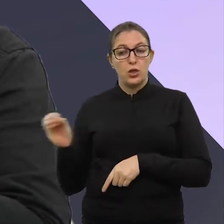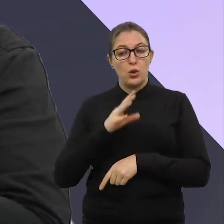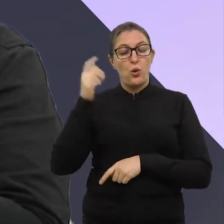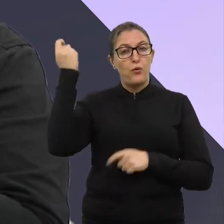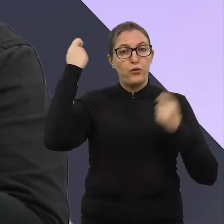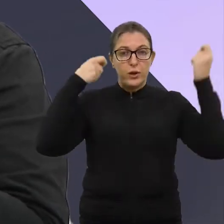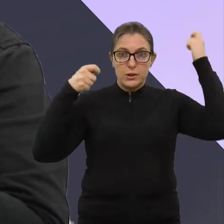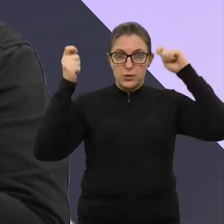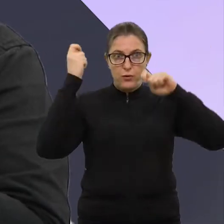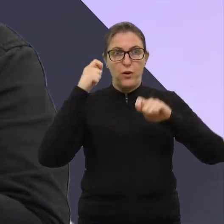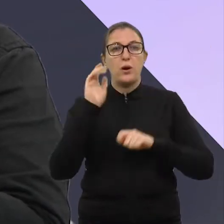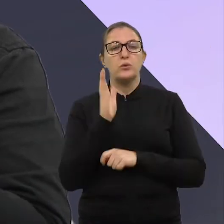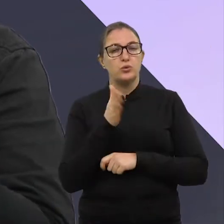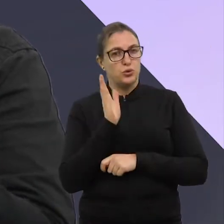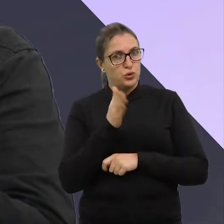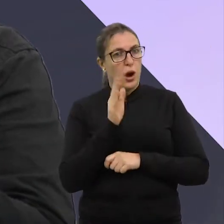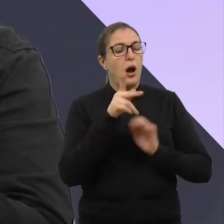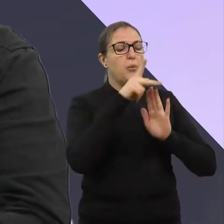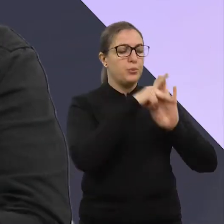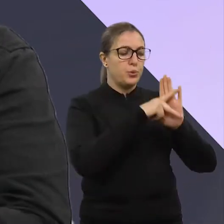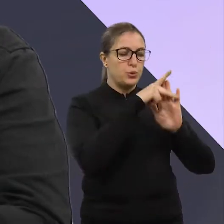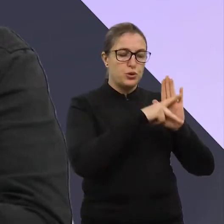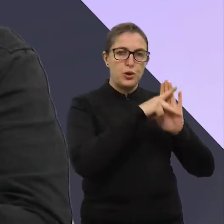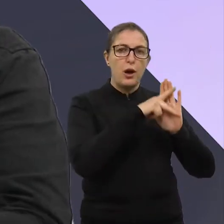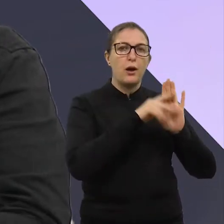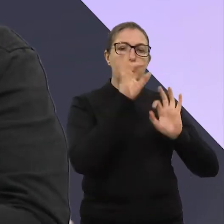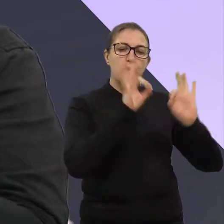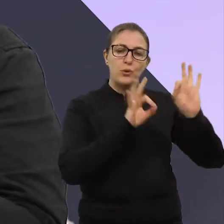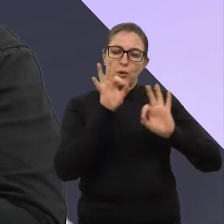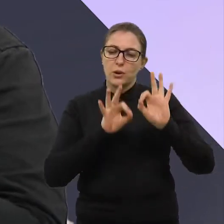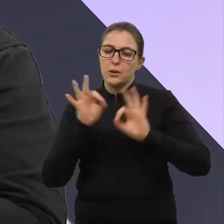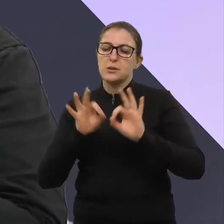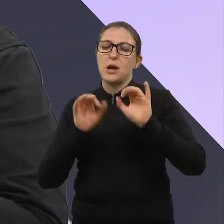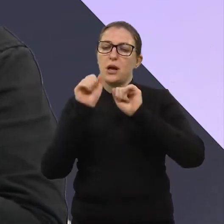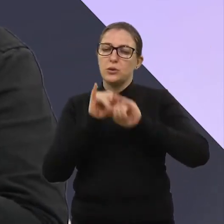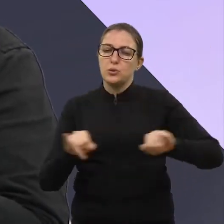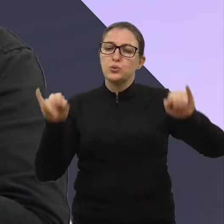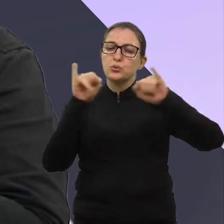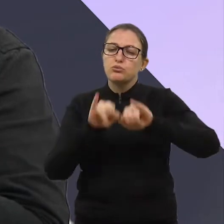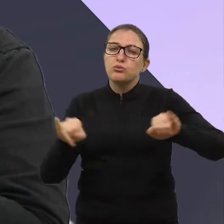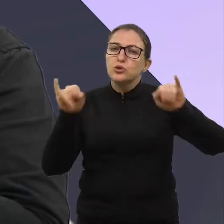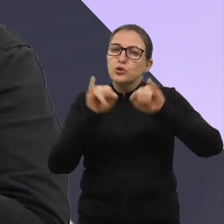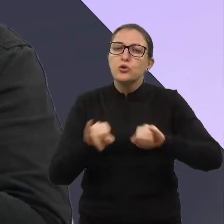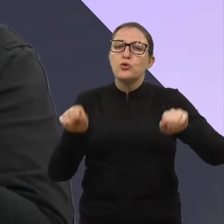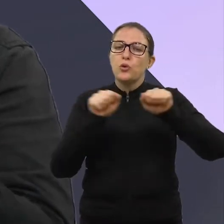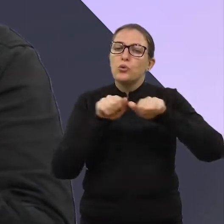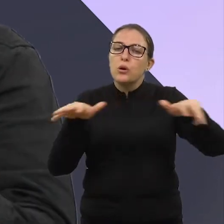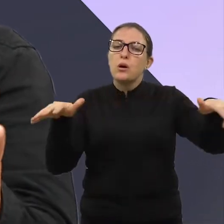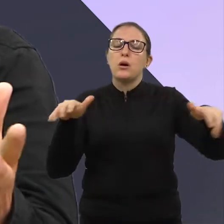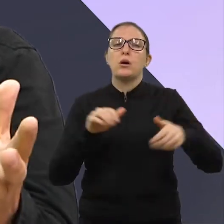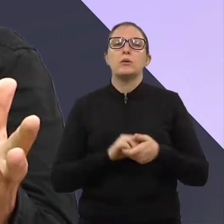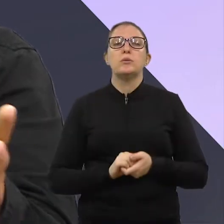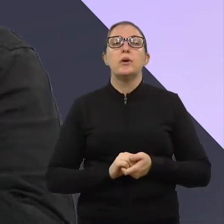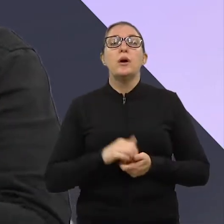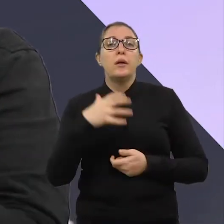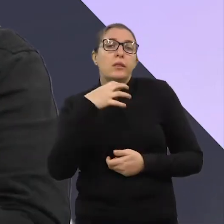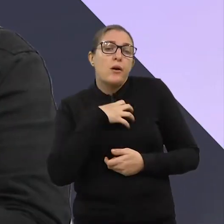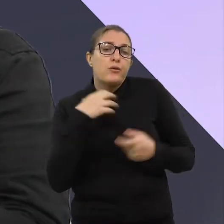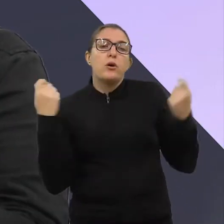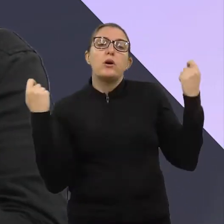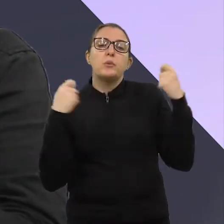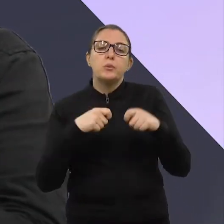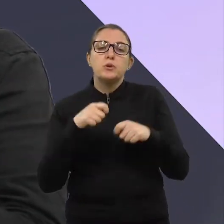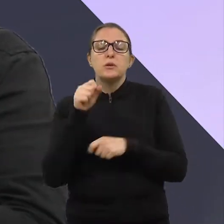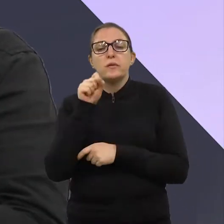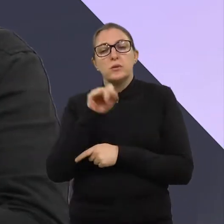inclusive já estamos com um projeto na rua que visibiliza a divulgação desse novo festival, né? Da maneira como for possível, né?